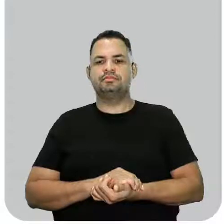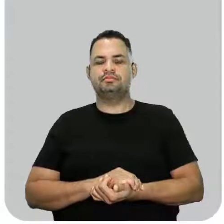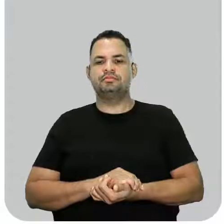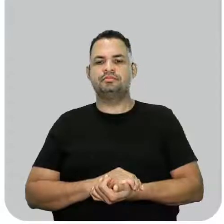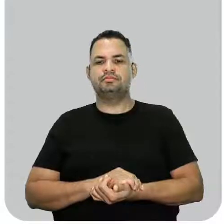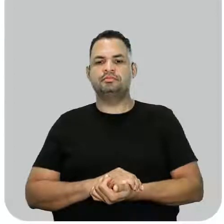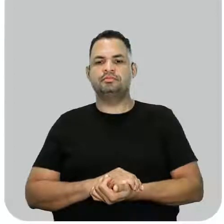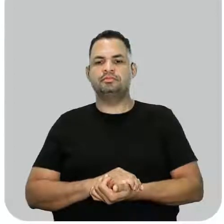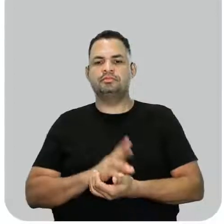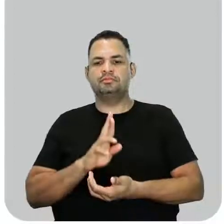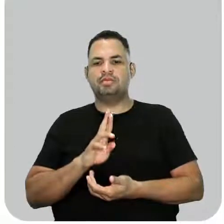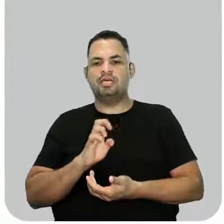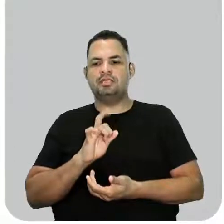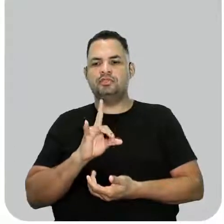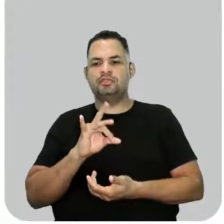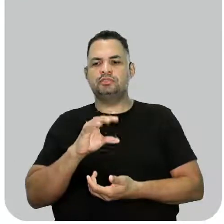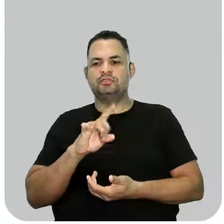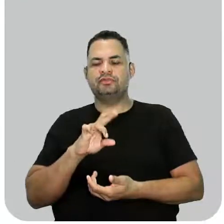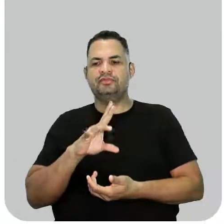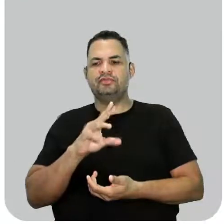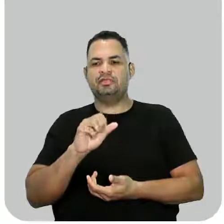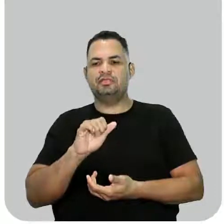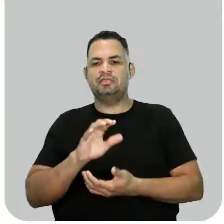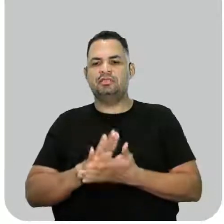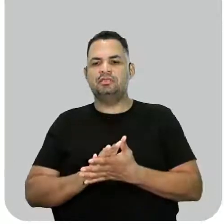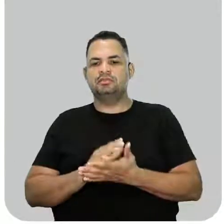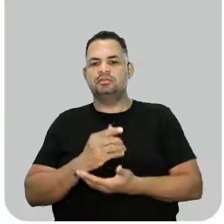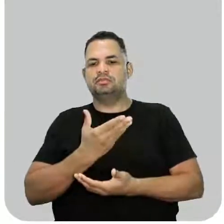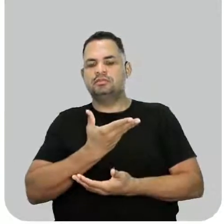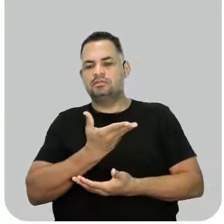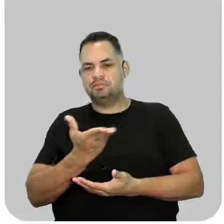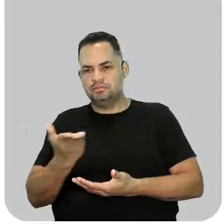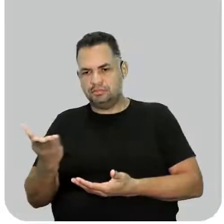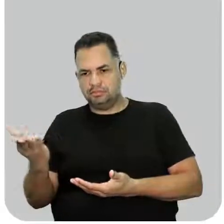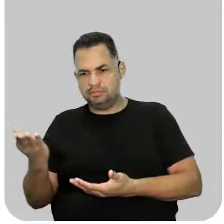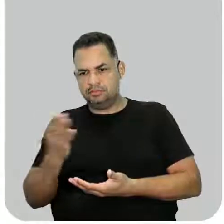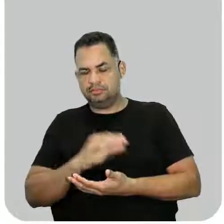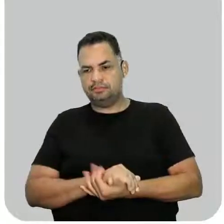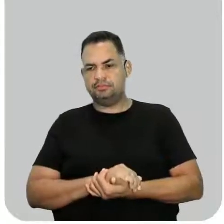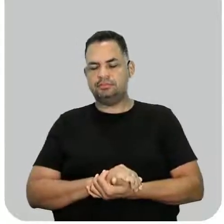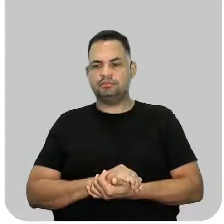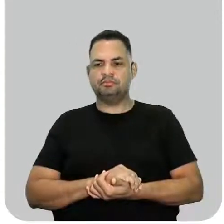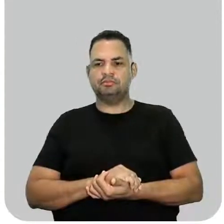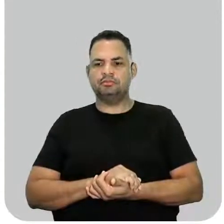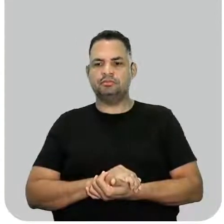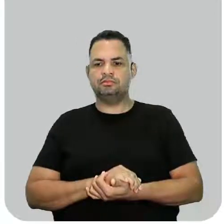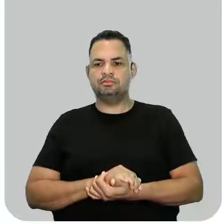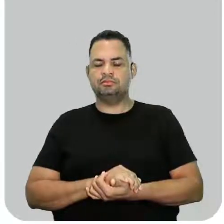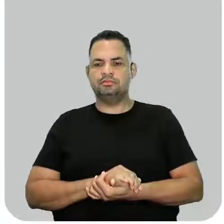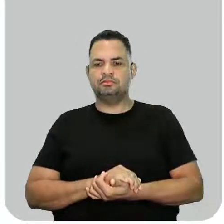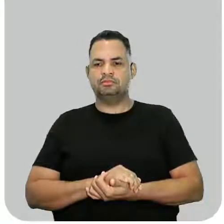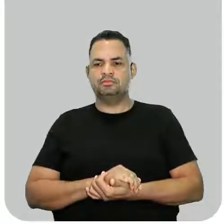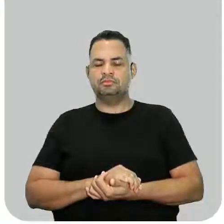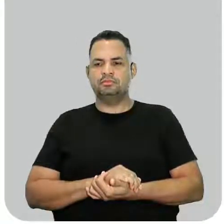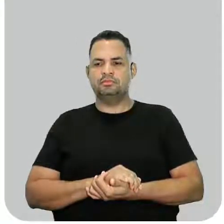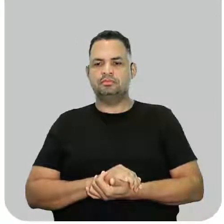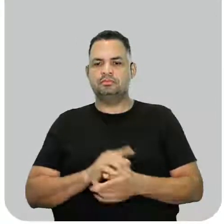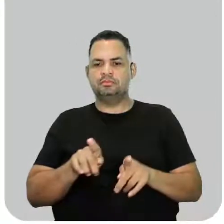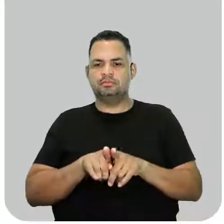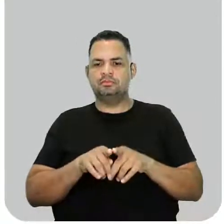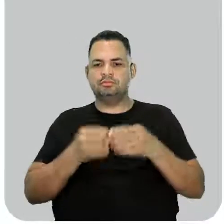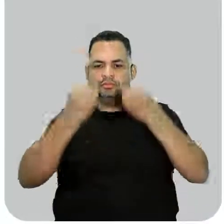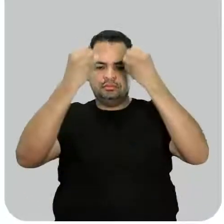E a radioatividade, estudo de decaimento, meia-vida, fusão nuclear, fusão nuclear, e também